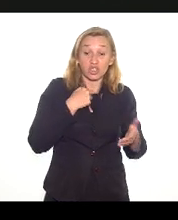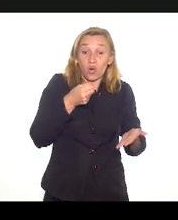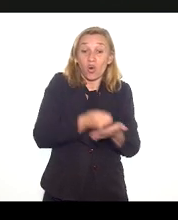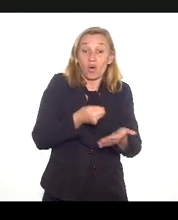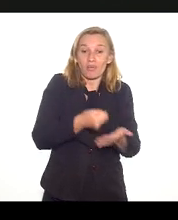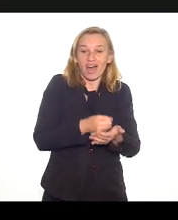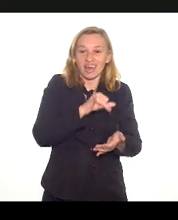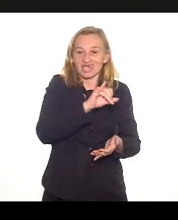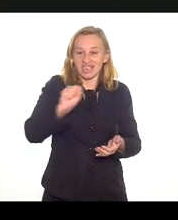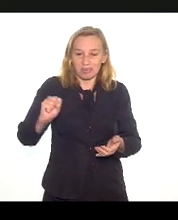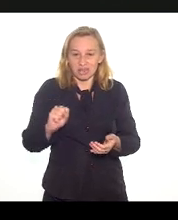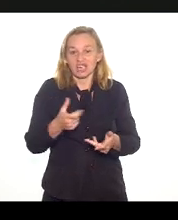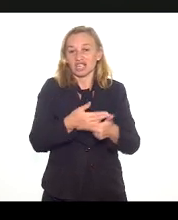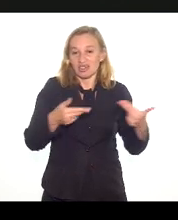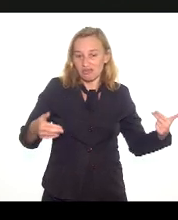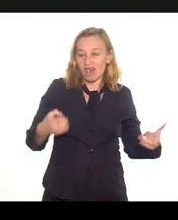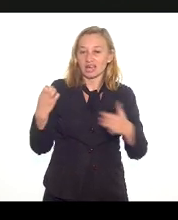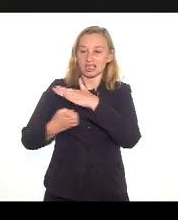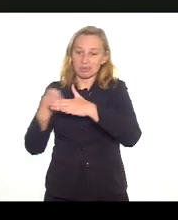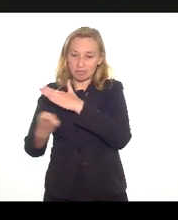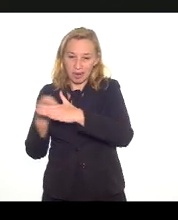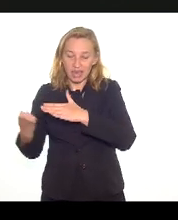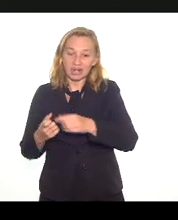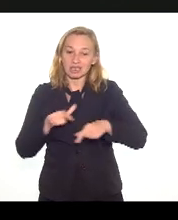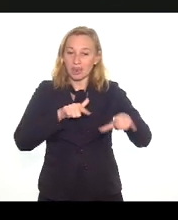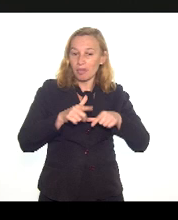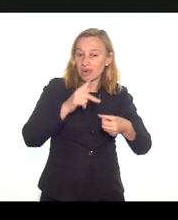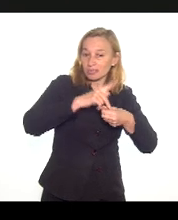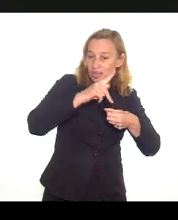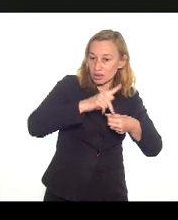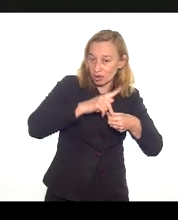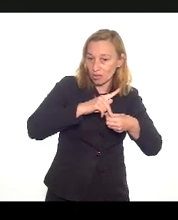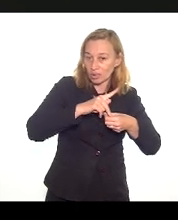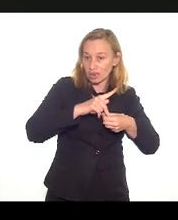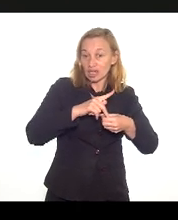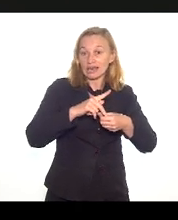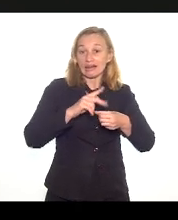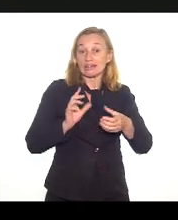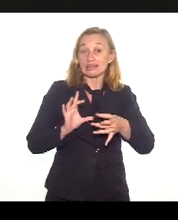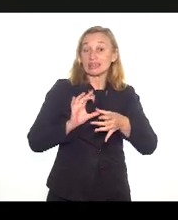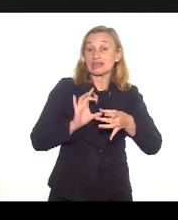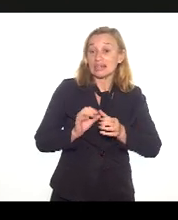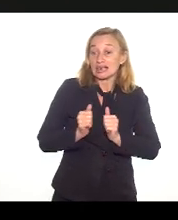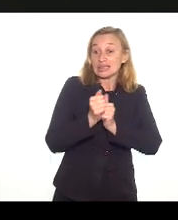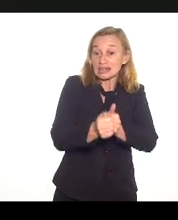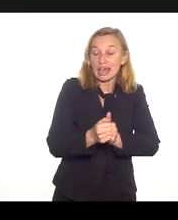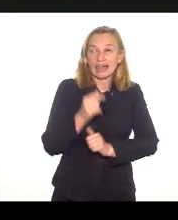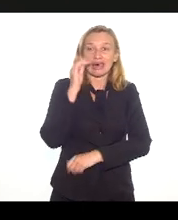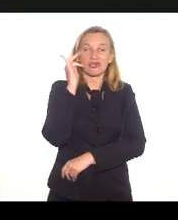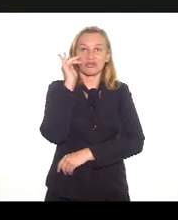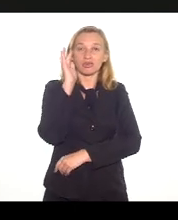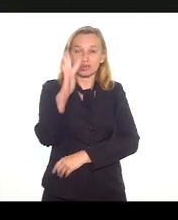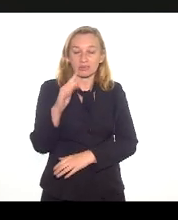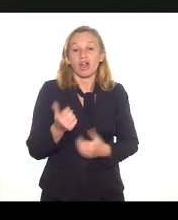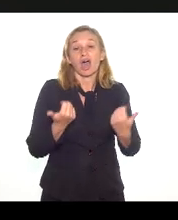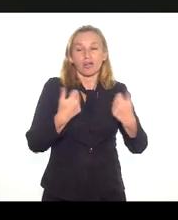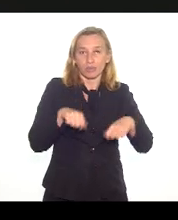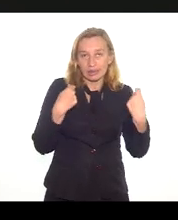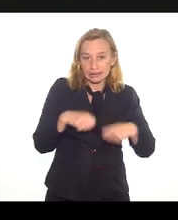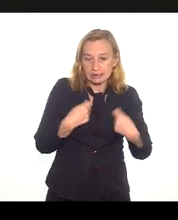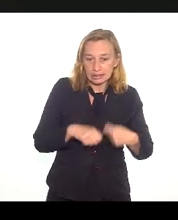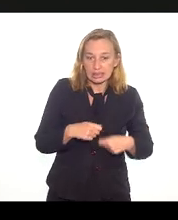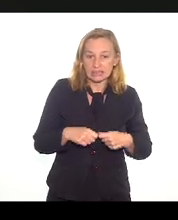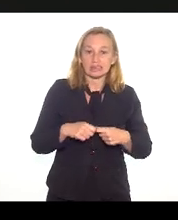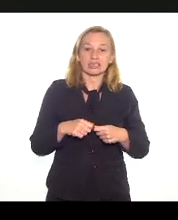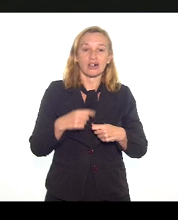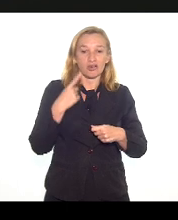partir do petróleo no Estado do Rio de Janeiro do que supõe a van filosofia. Ou seja, a gente precisa ainda